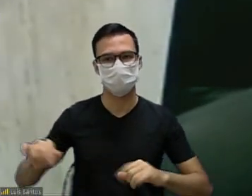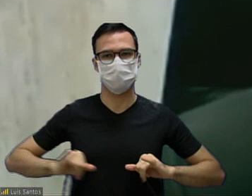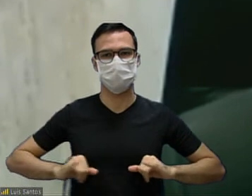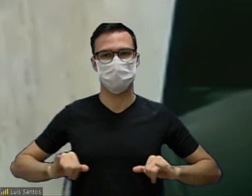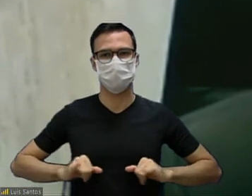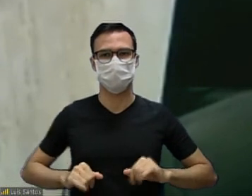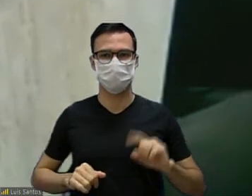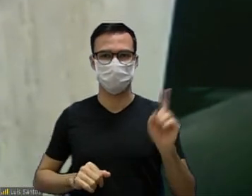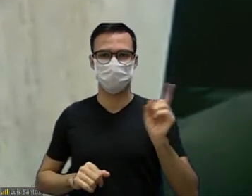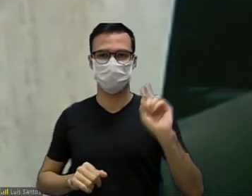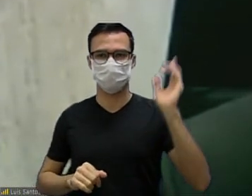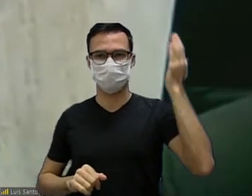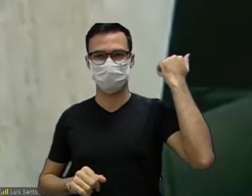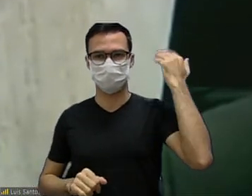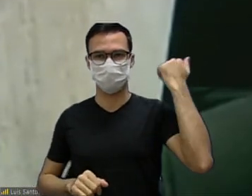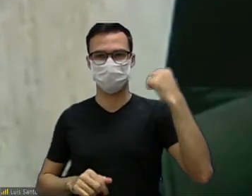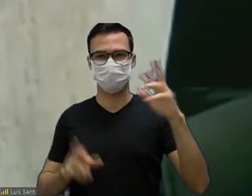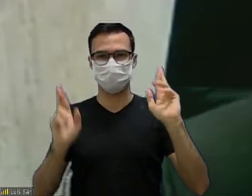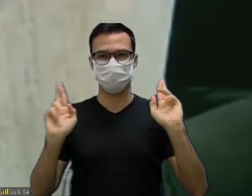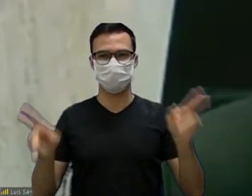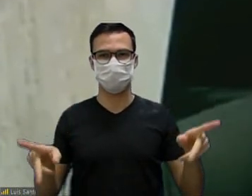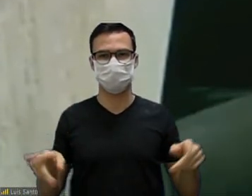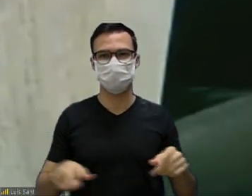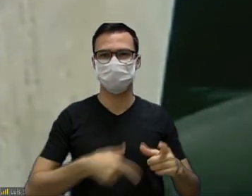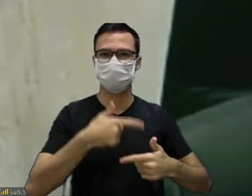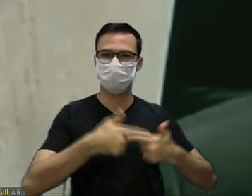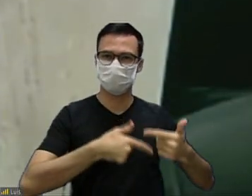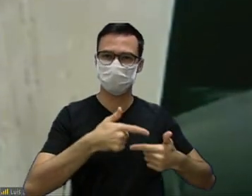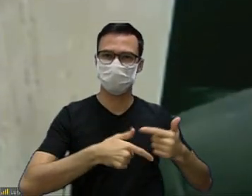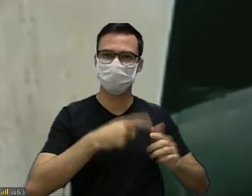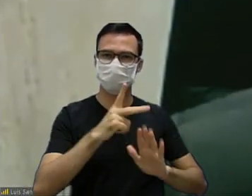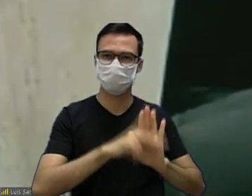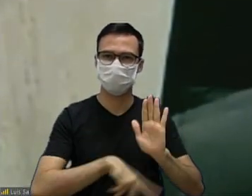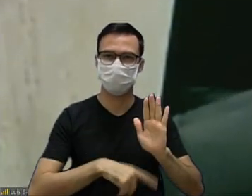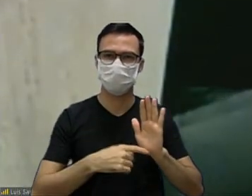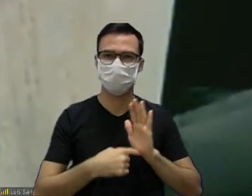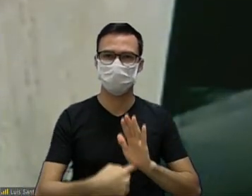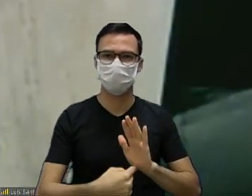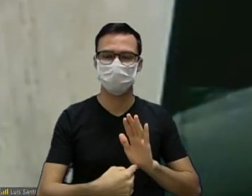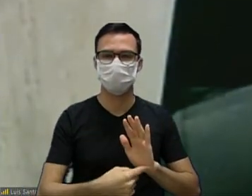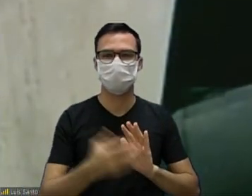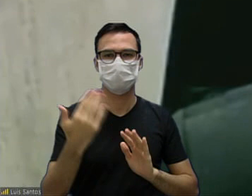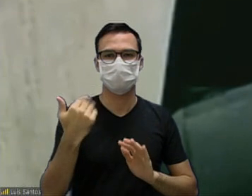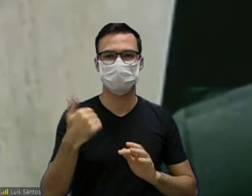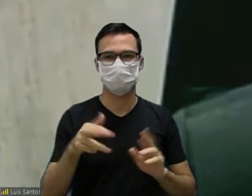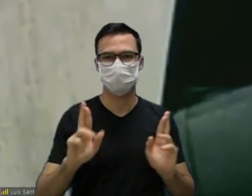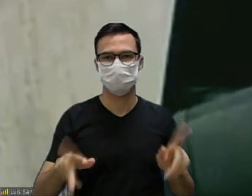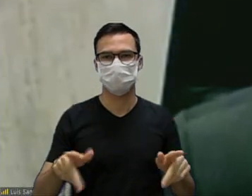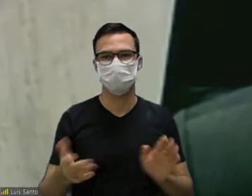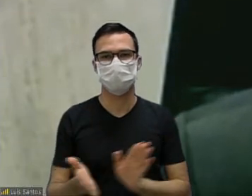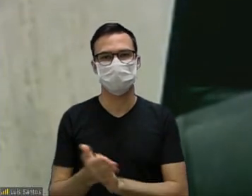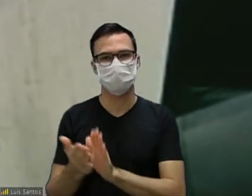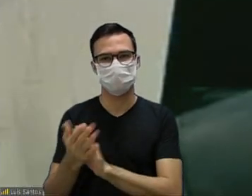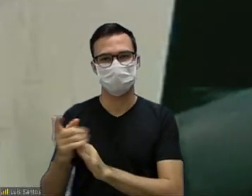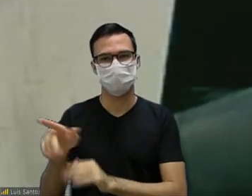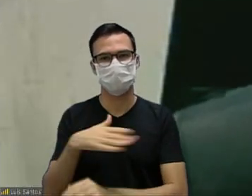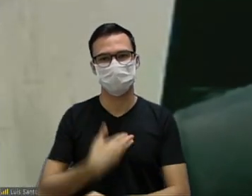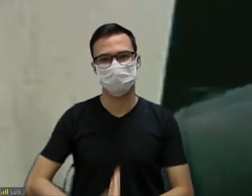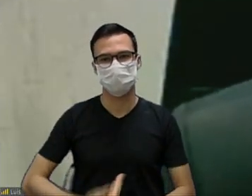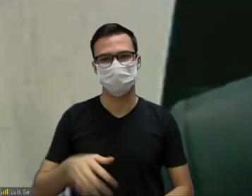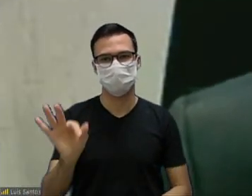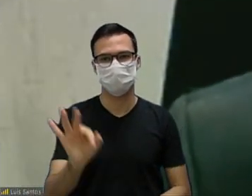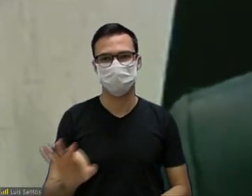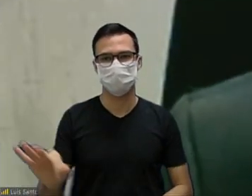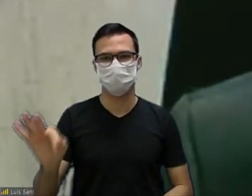como era antigamente quando trabalhavam no projeto feito anteriormente é parabenizar também o governo federal por